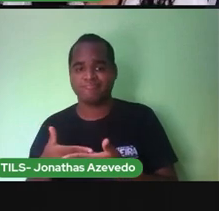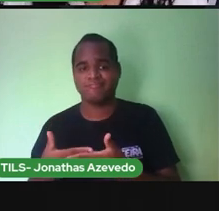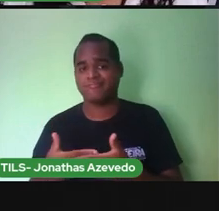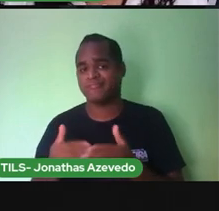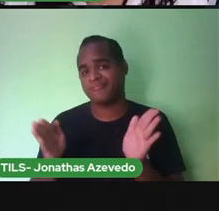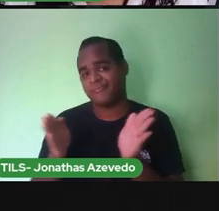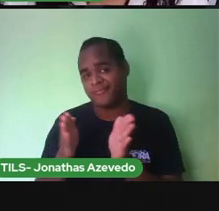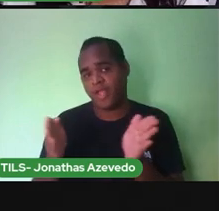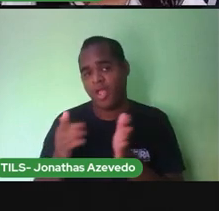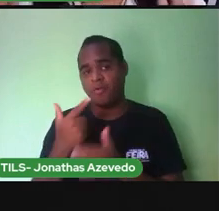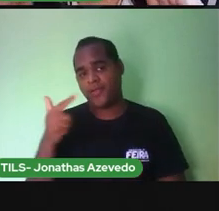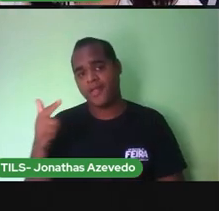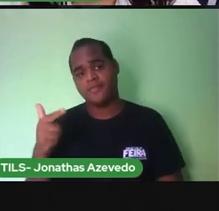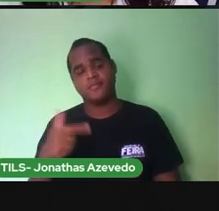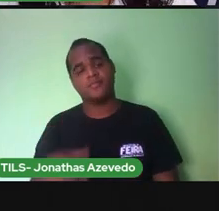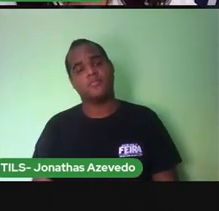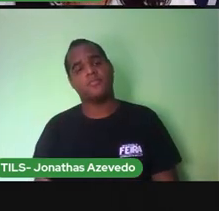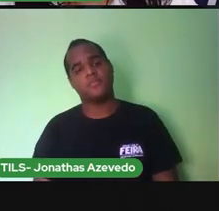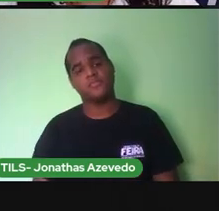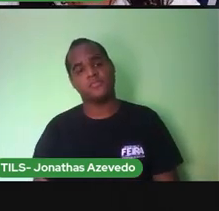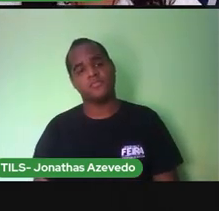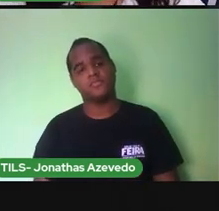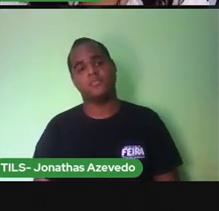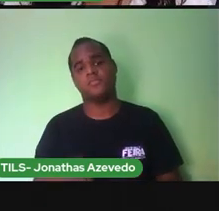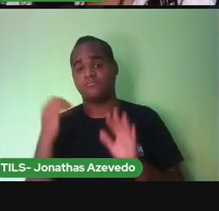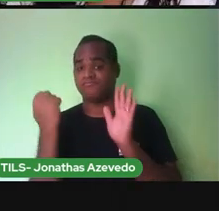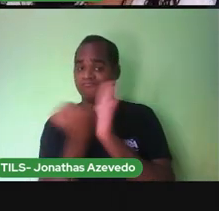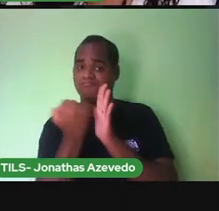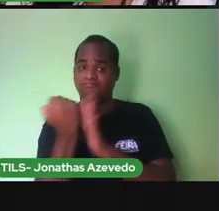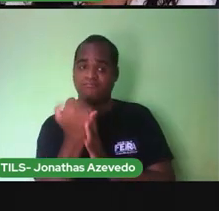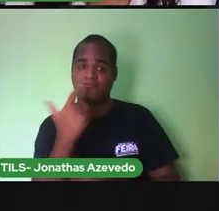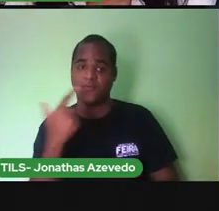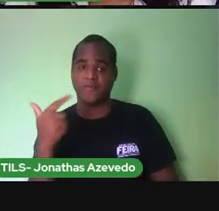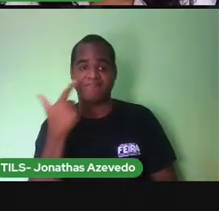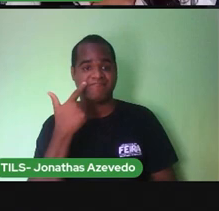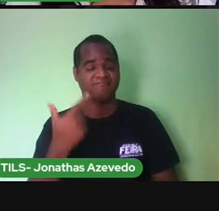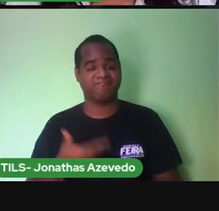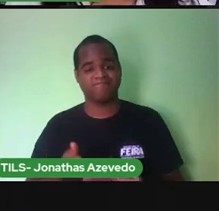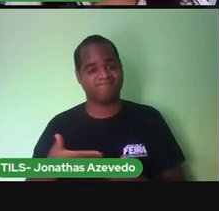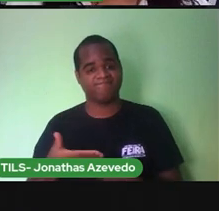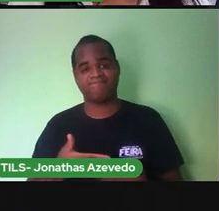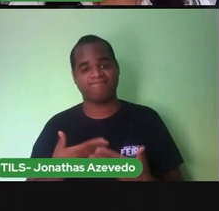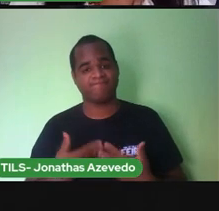não tem esse departamento de registro de recém-nascidos